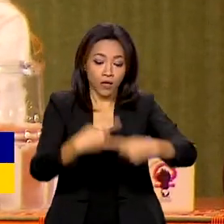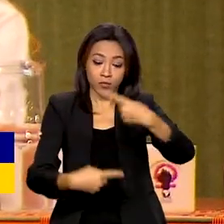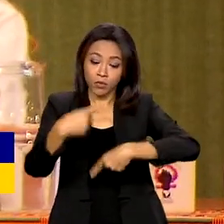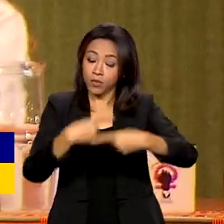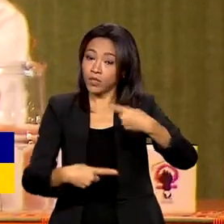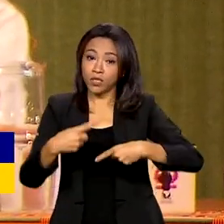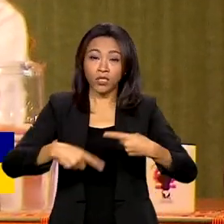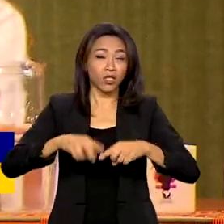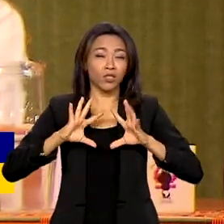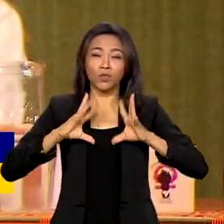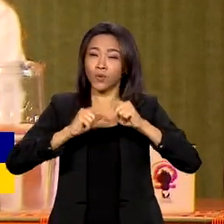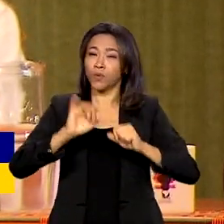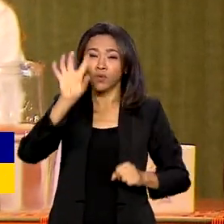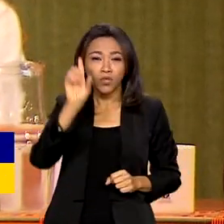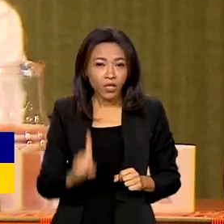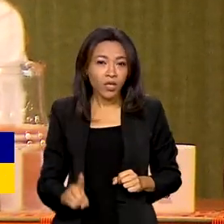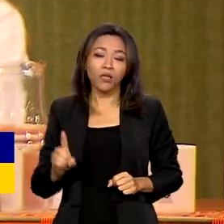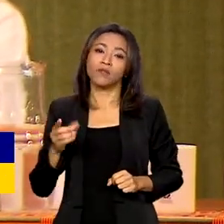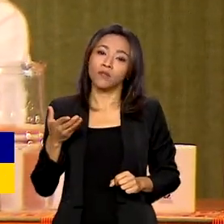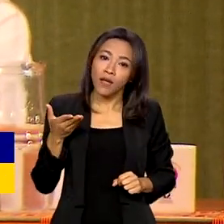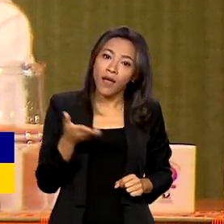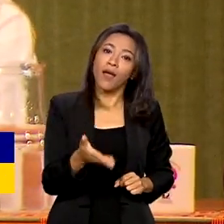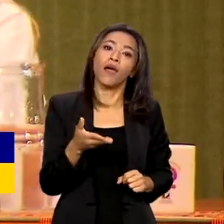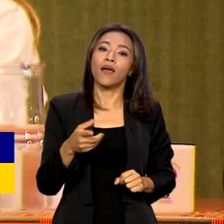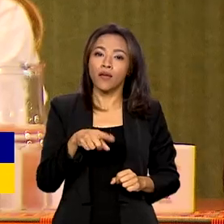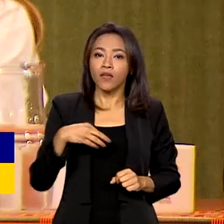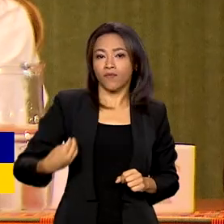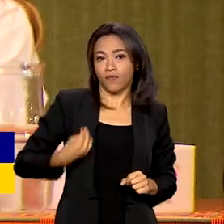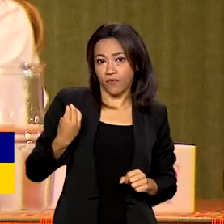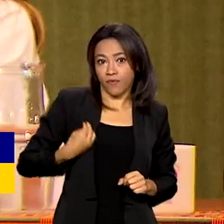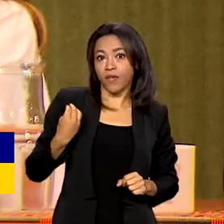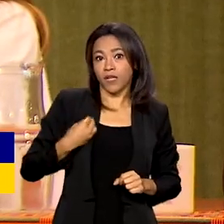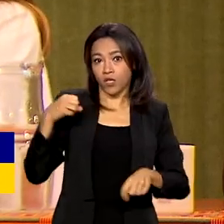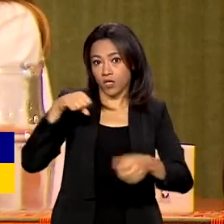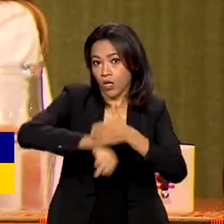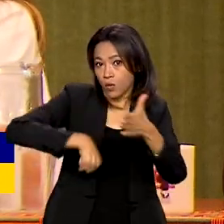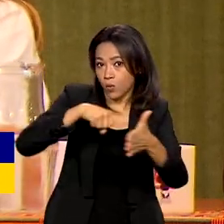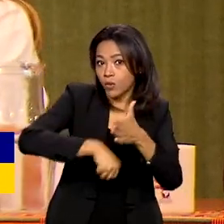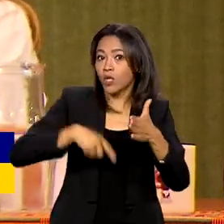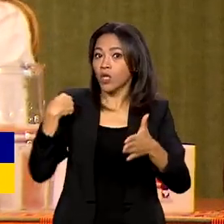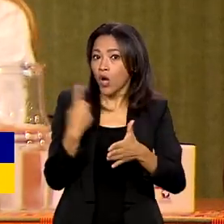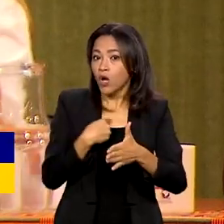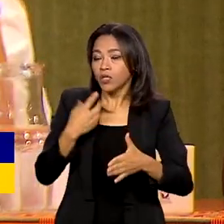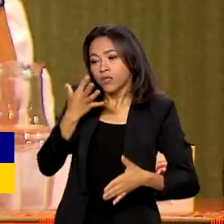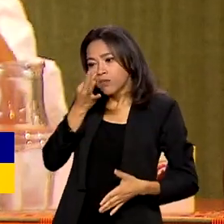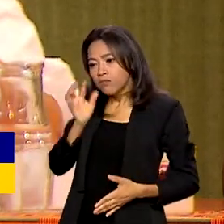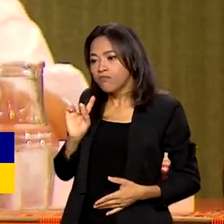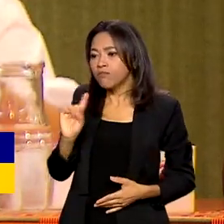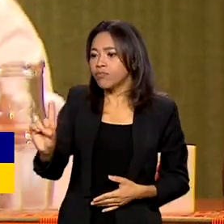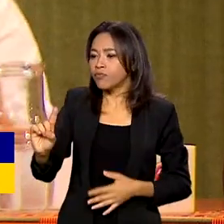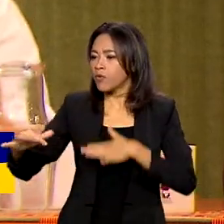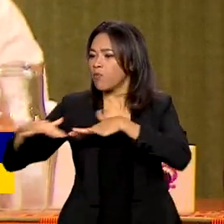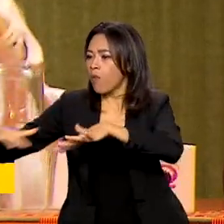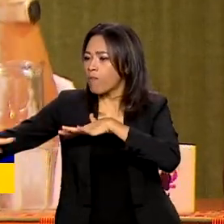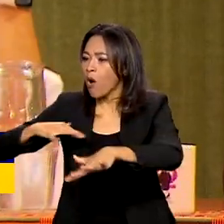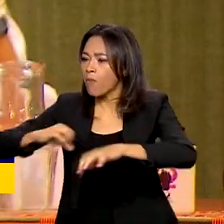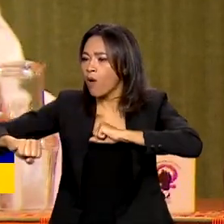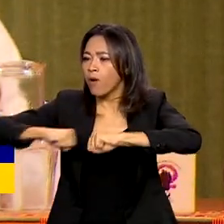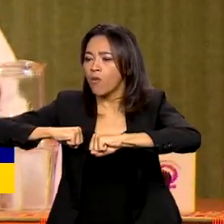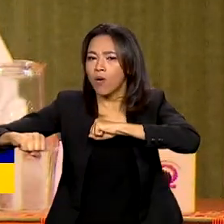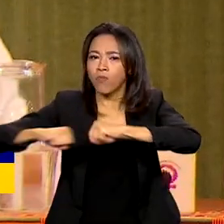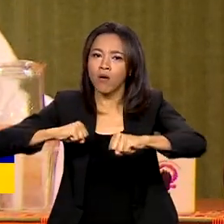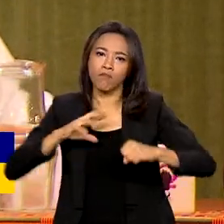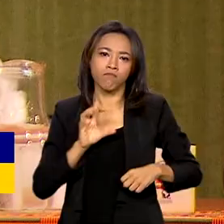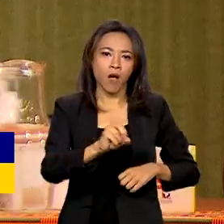todos os direitos, é ali. É ali que também nós fazemos nossa luta. Estamos nos movimentos, estamos no dia a dia dos movimentos, mas